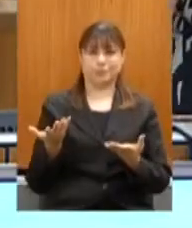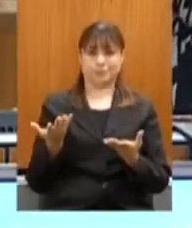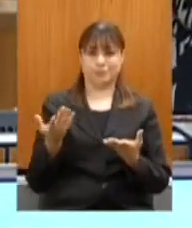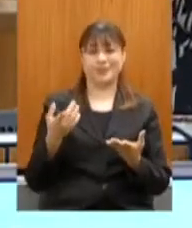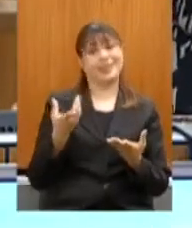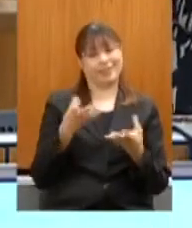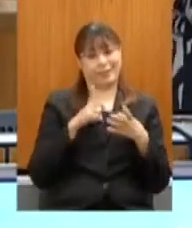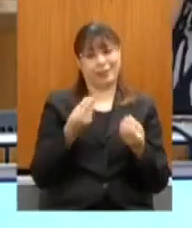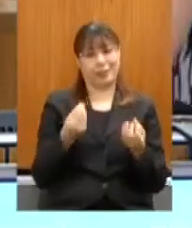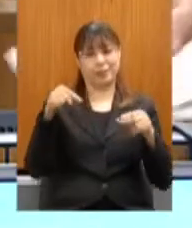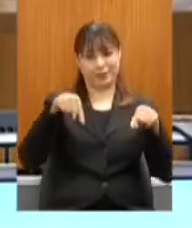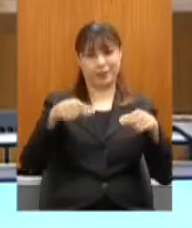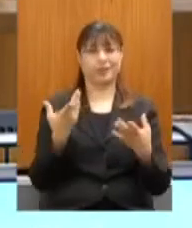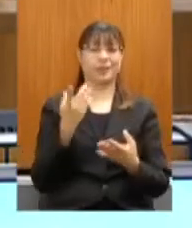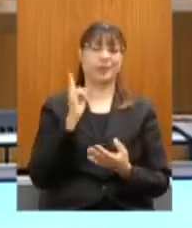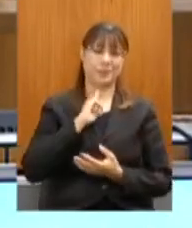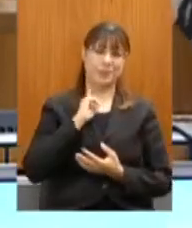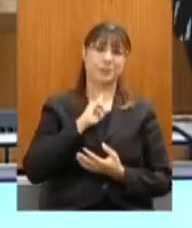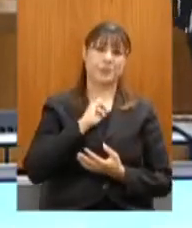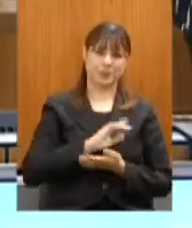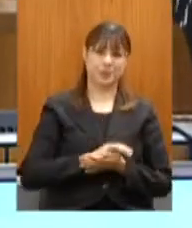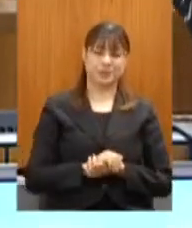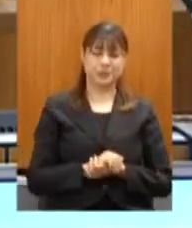muito a oferecer.